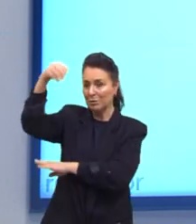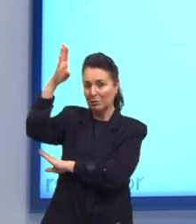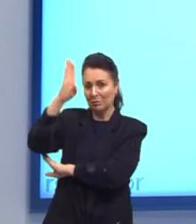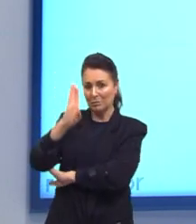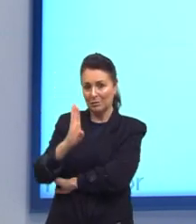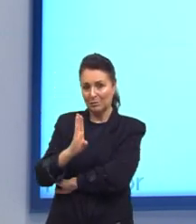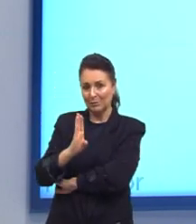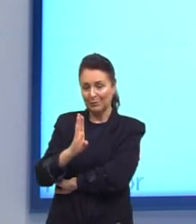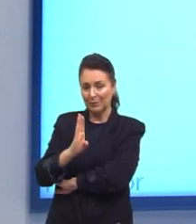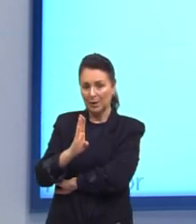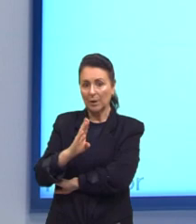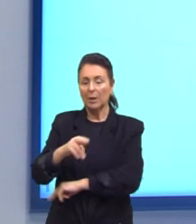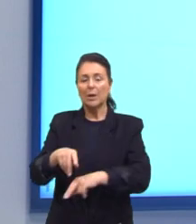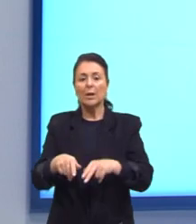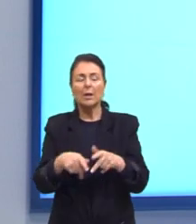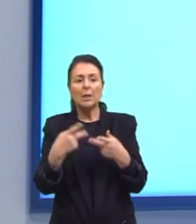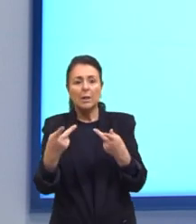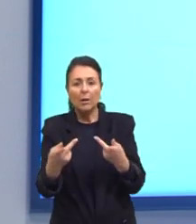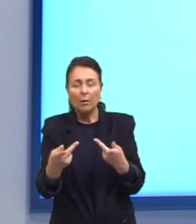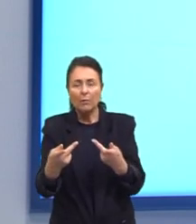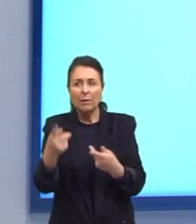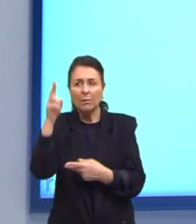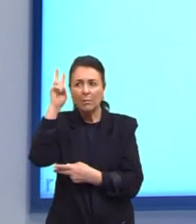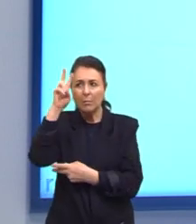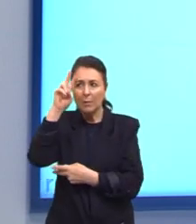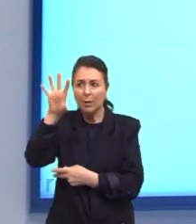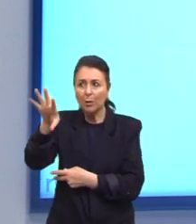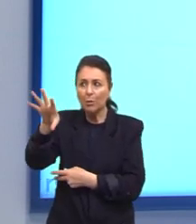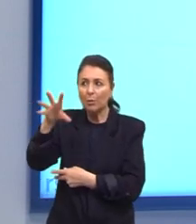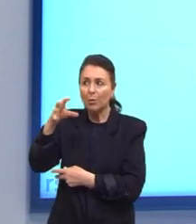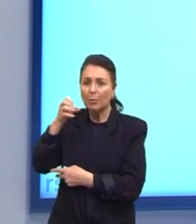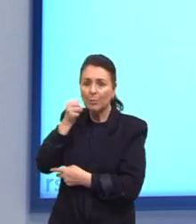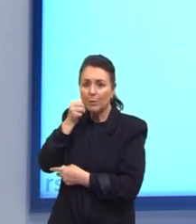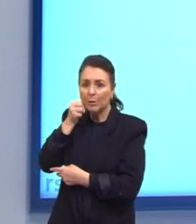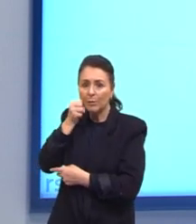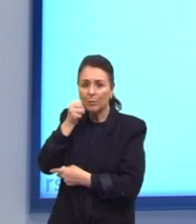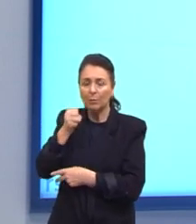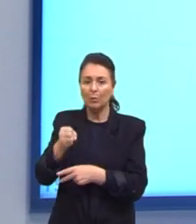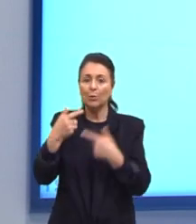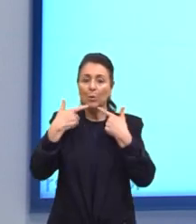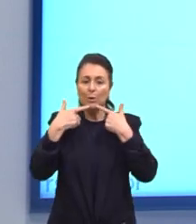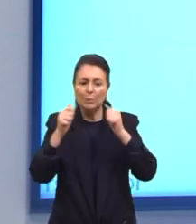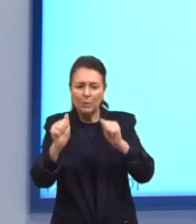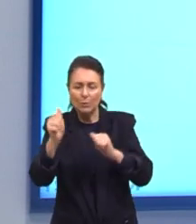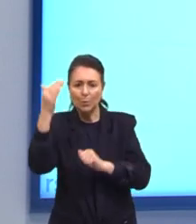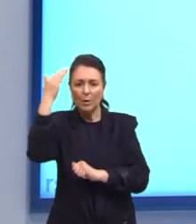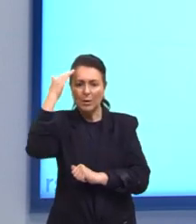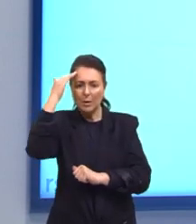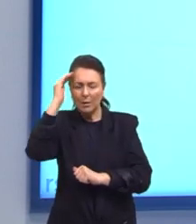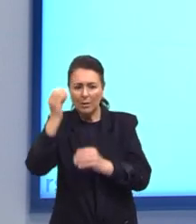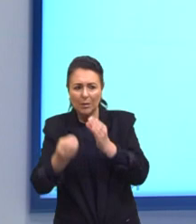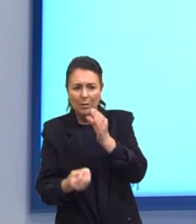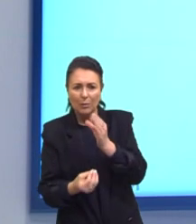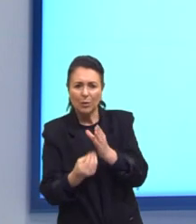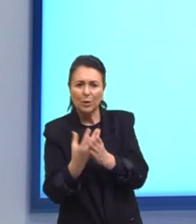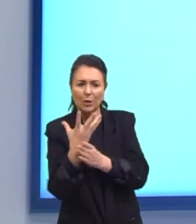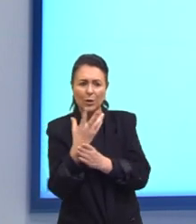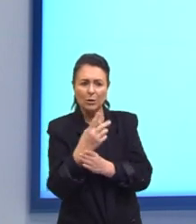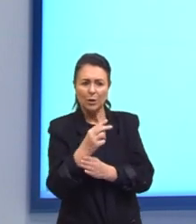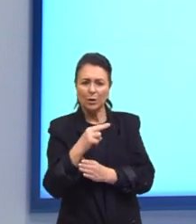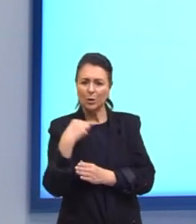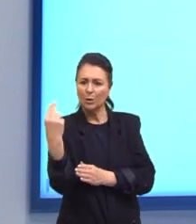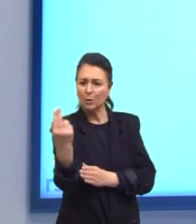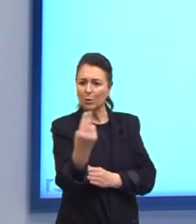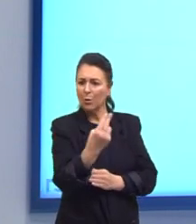retomar Essa questão do patrimônio linguístico De entender um pouco Sobre a nossa origem Entender quem nós somos Enquanto